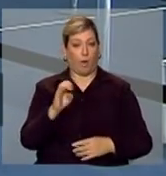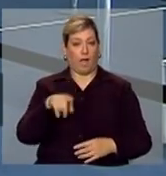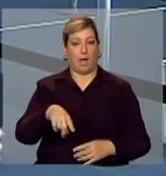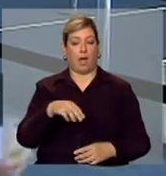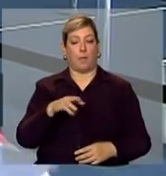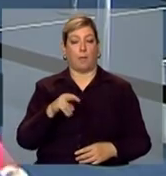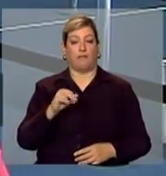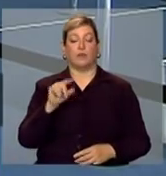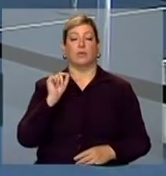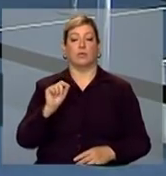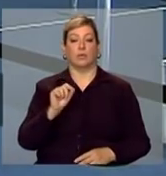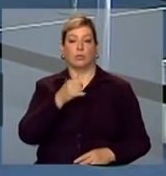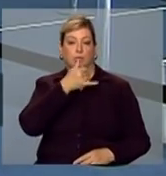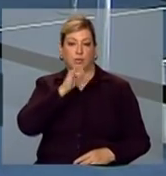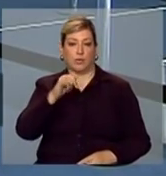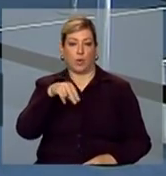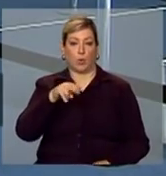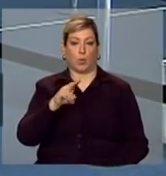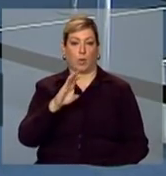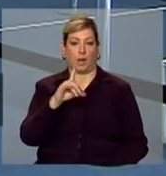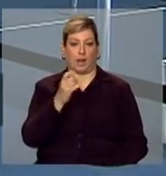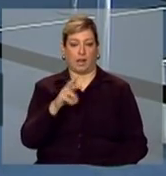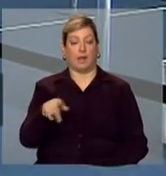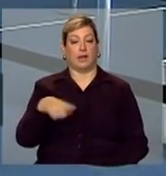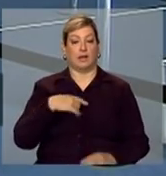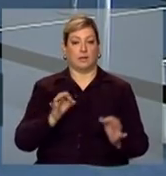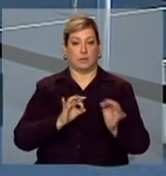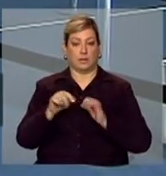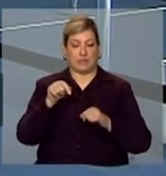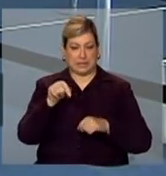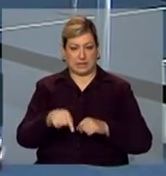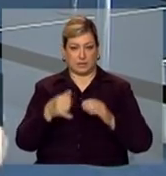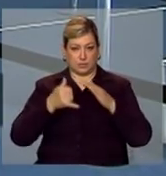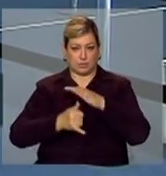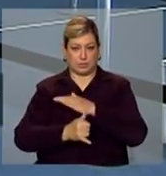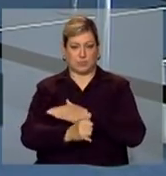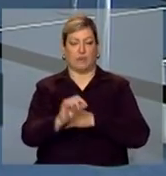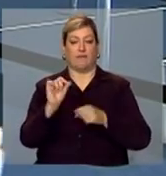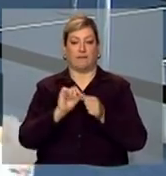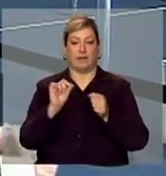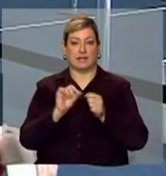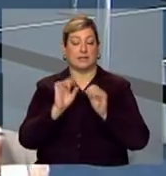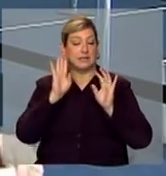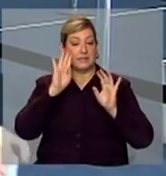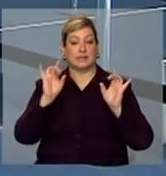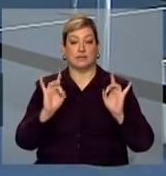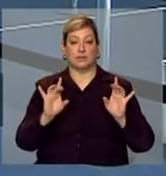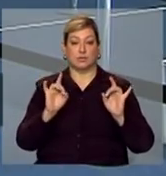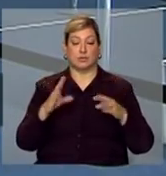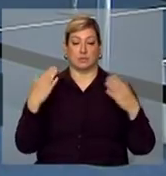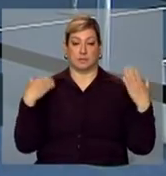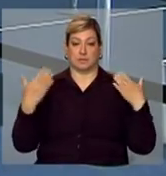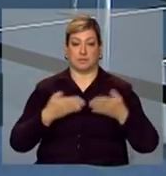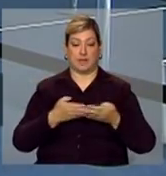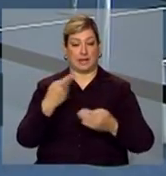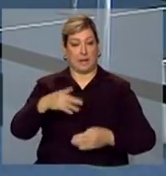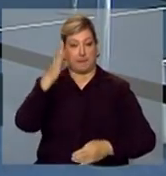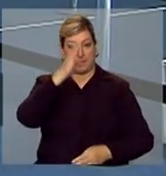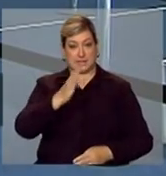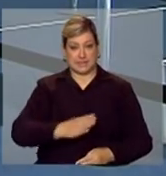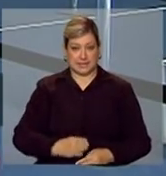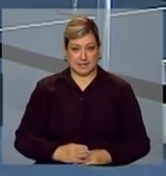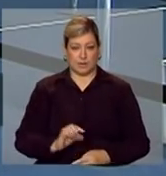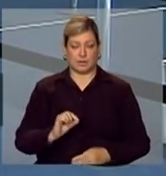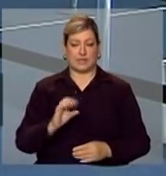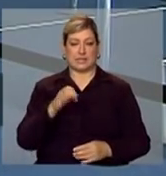energia nuclear. A planta de propulsão desse submarino vai ser desenvolvida exclusivamente pela Marinha Brasileira, num